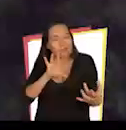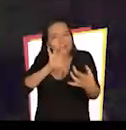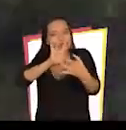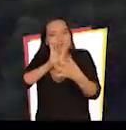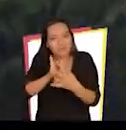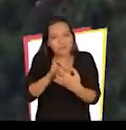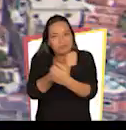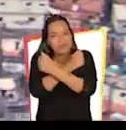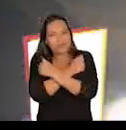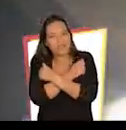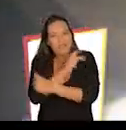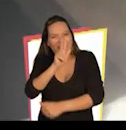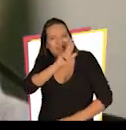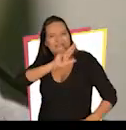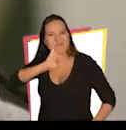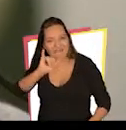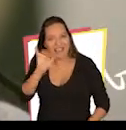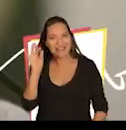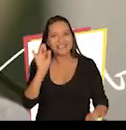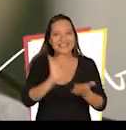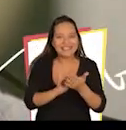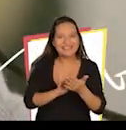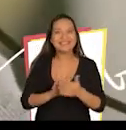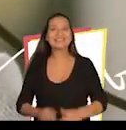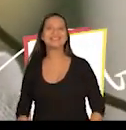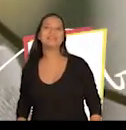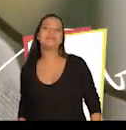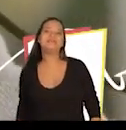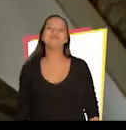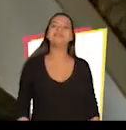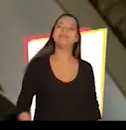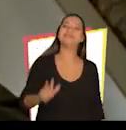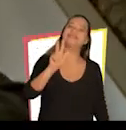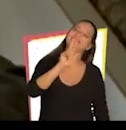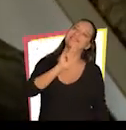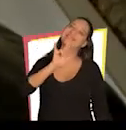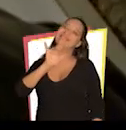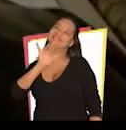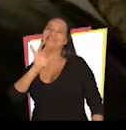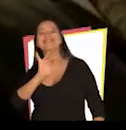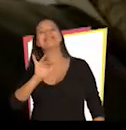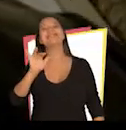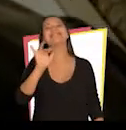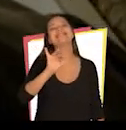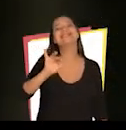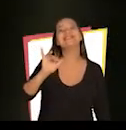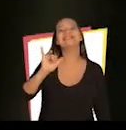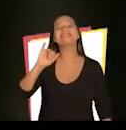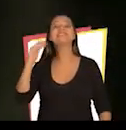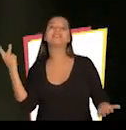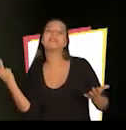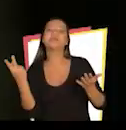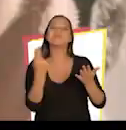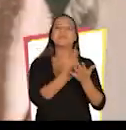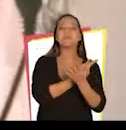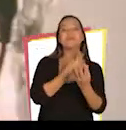vai, vai. Vai ser desse jeito